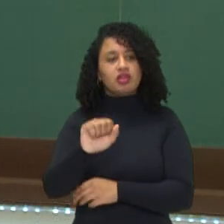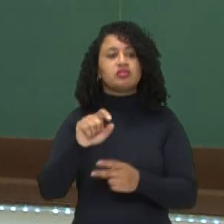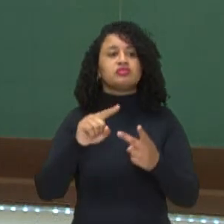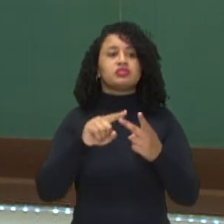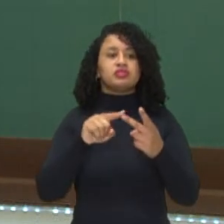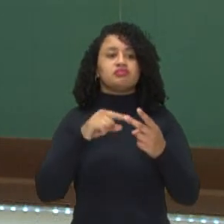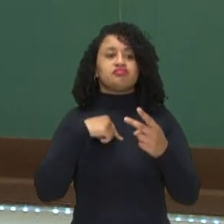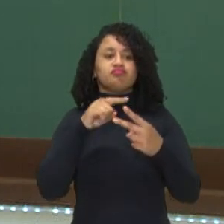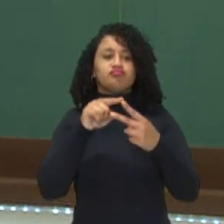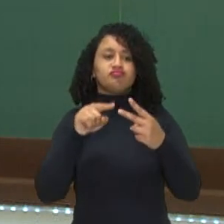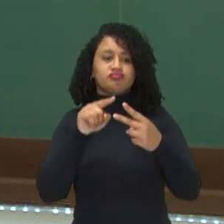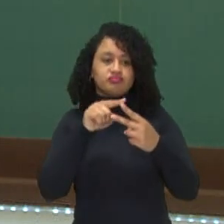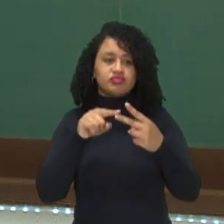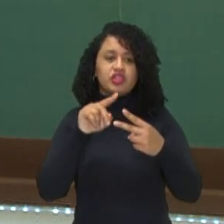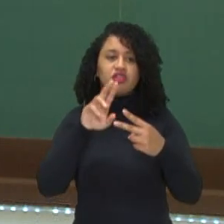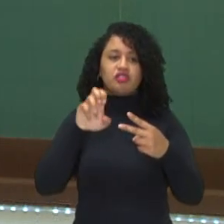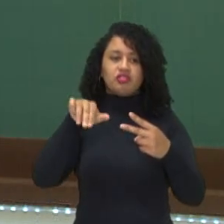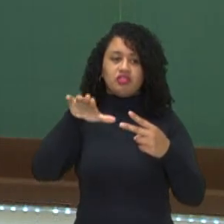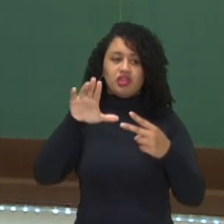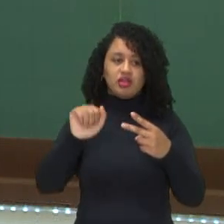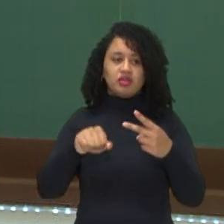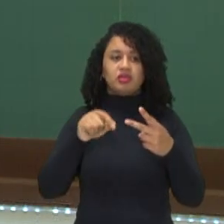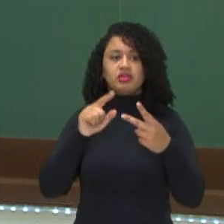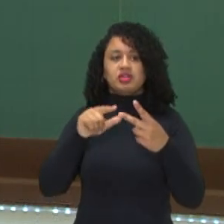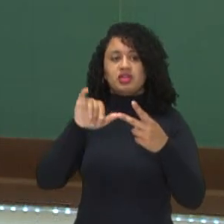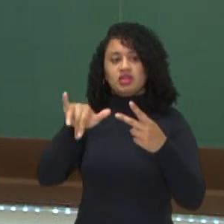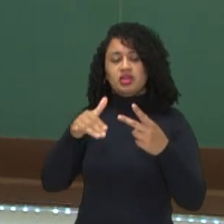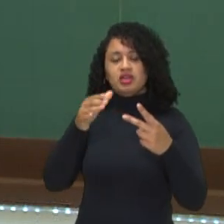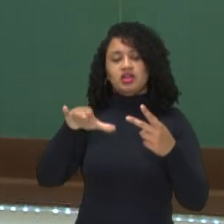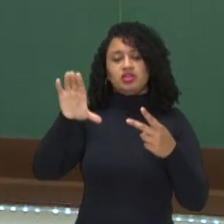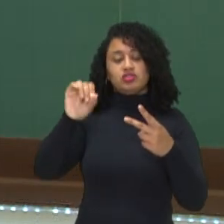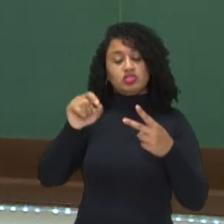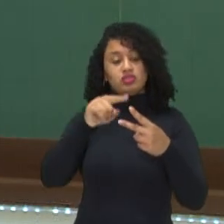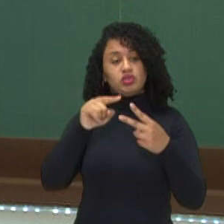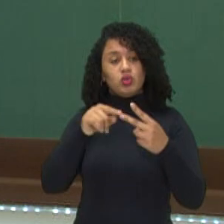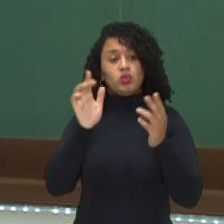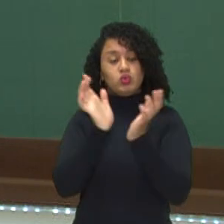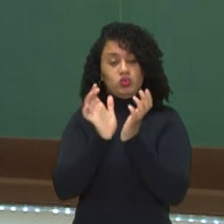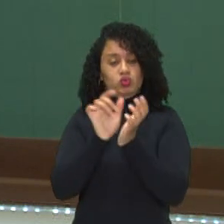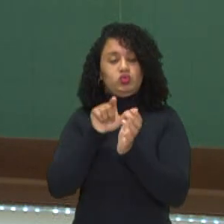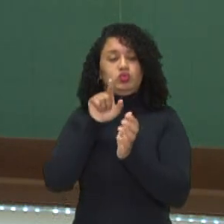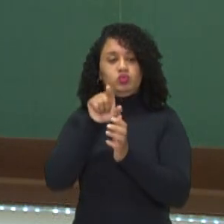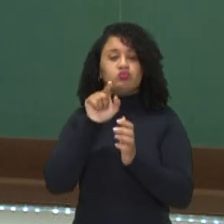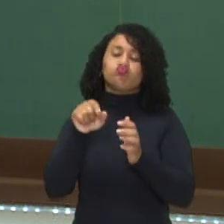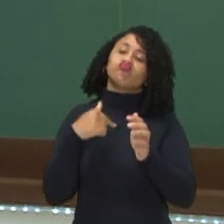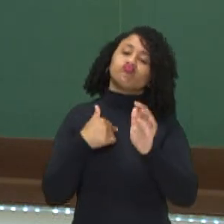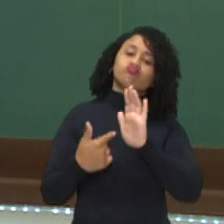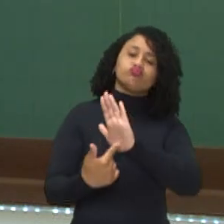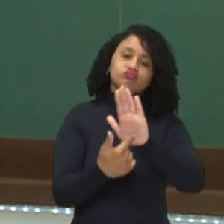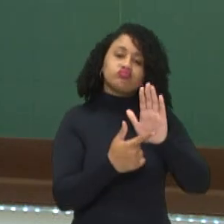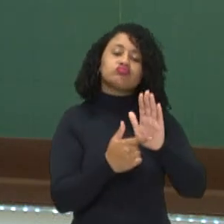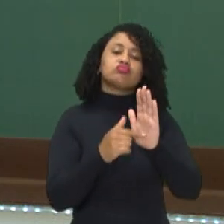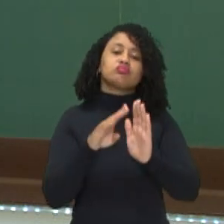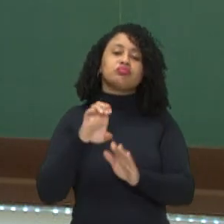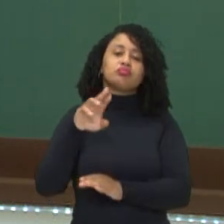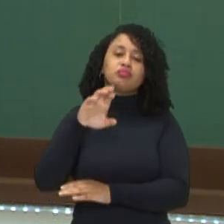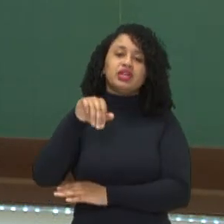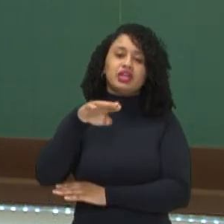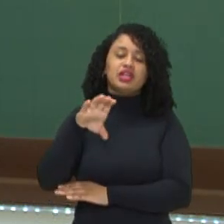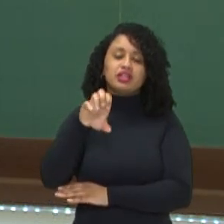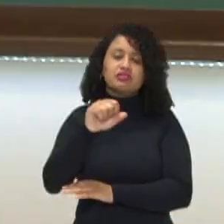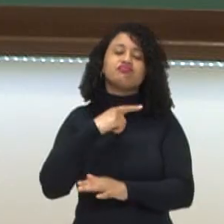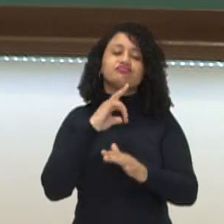dos bonecos e máscaras, do João Araújo. Então, ambos são do grupo Morpheu Teatro. O espetáculo Berenices está nas redes